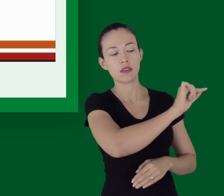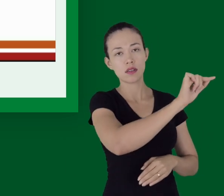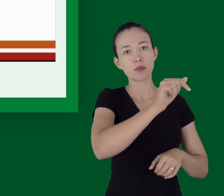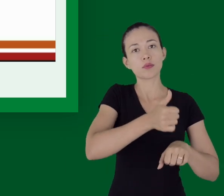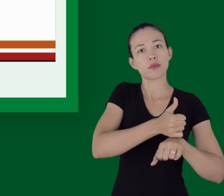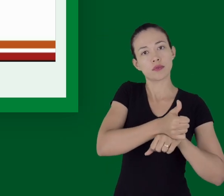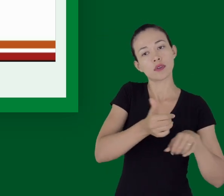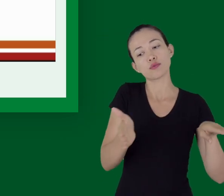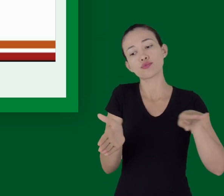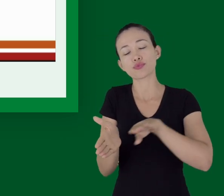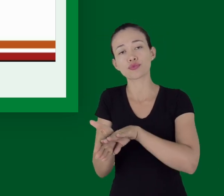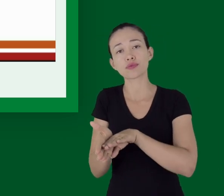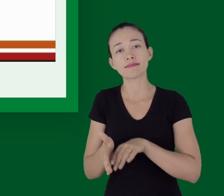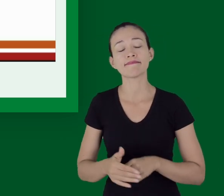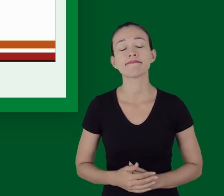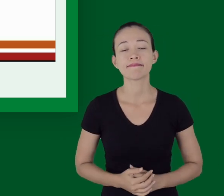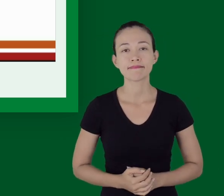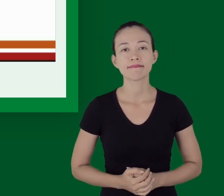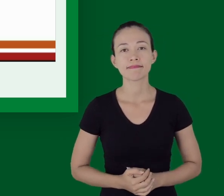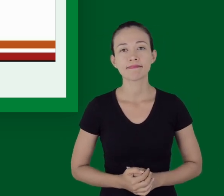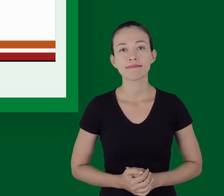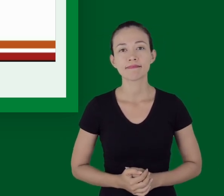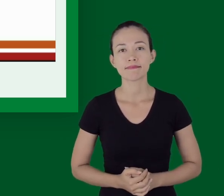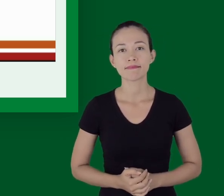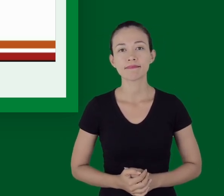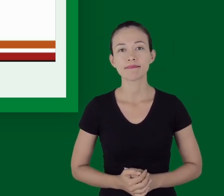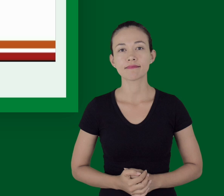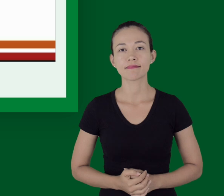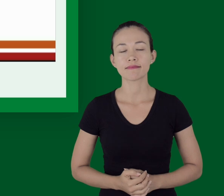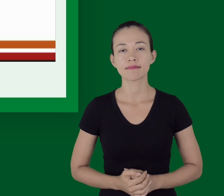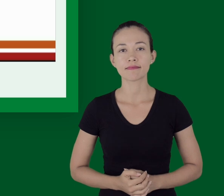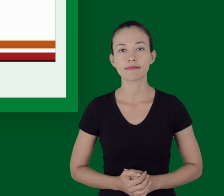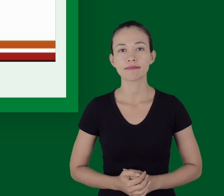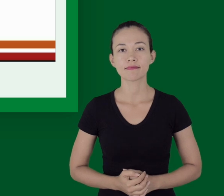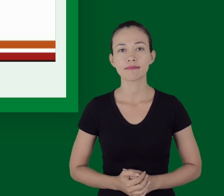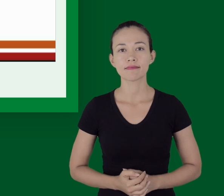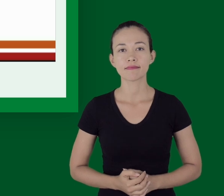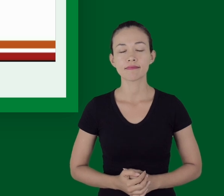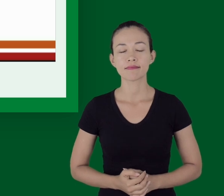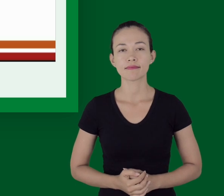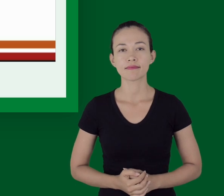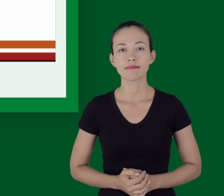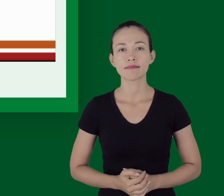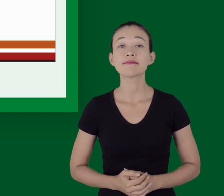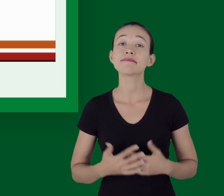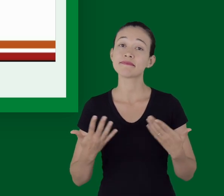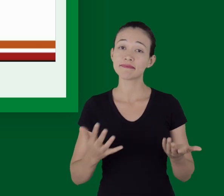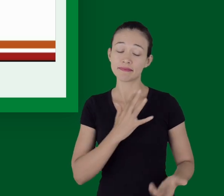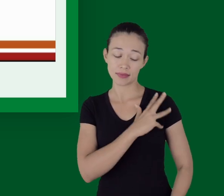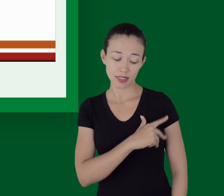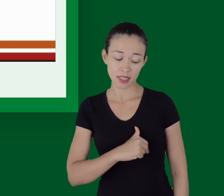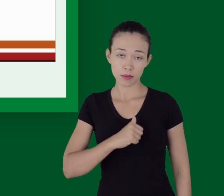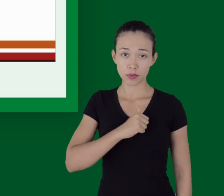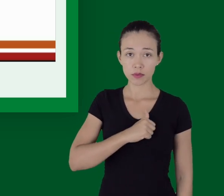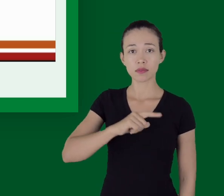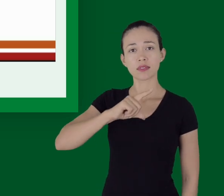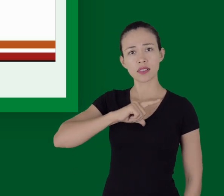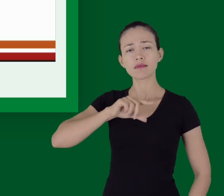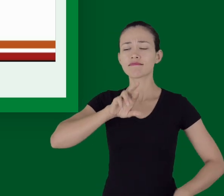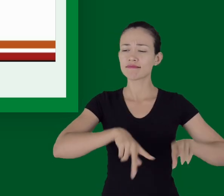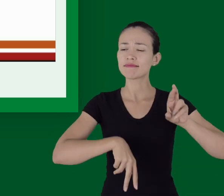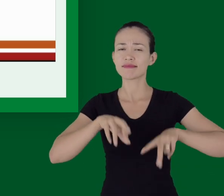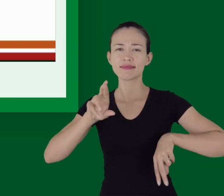a chegada do serviço médico de emergência. Dentre isso, o SAMU realiza diversas ações.